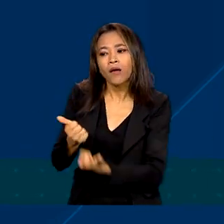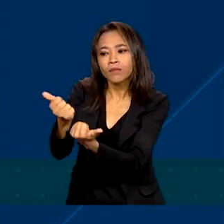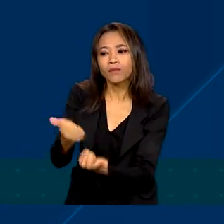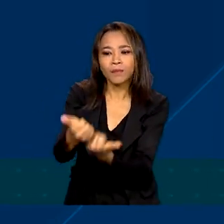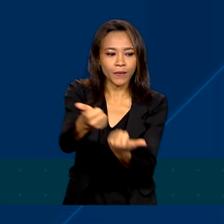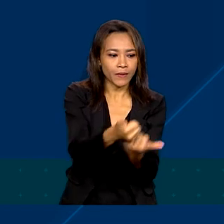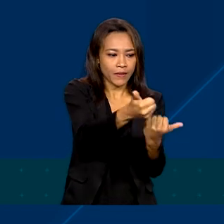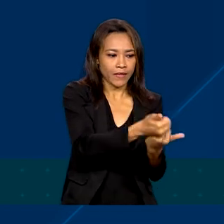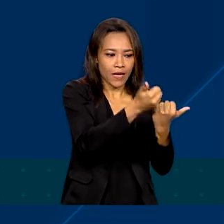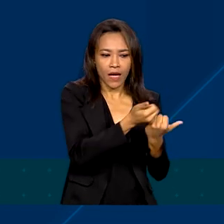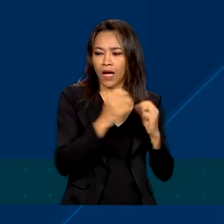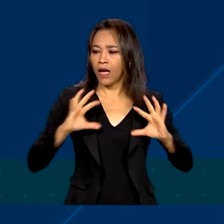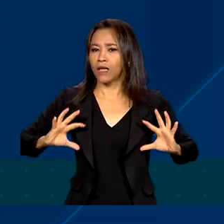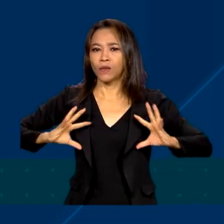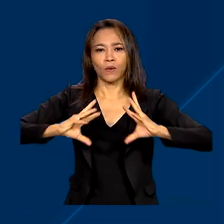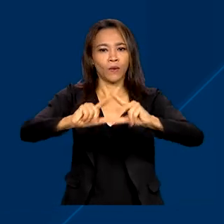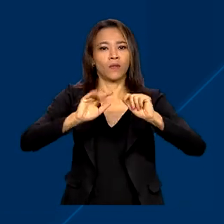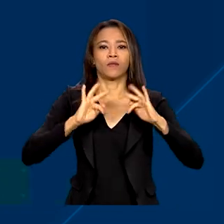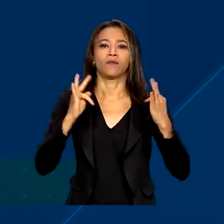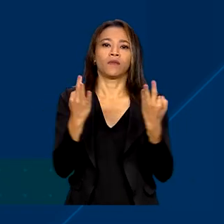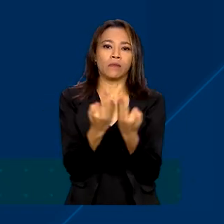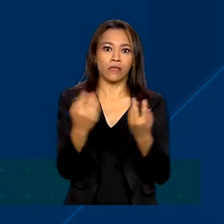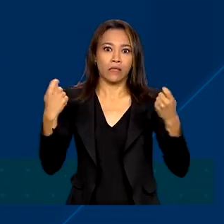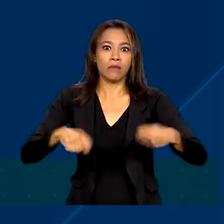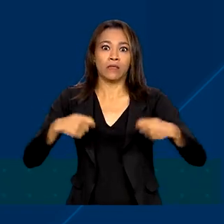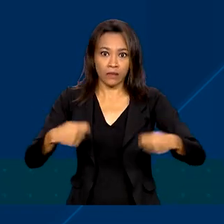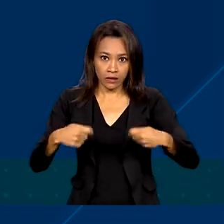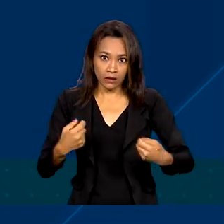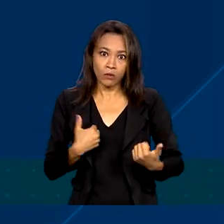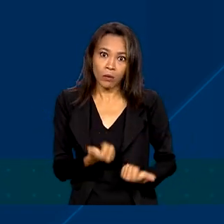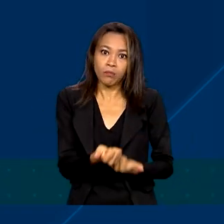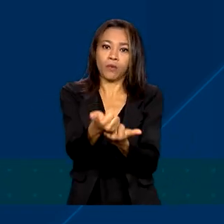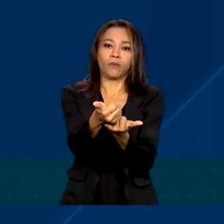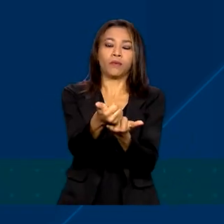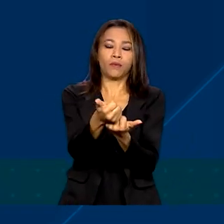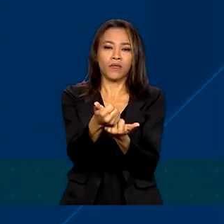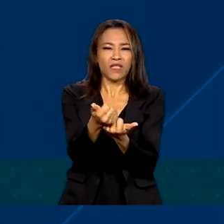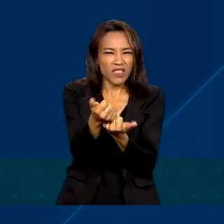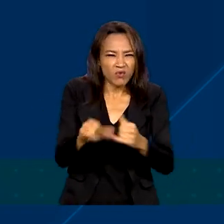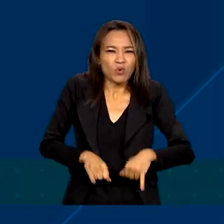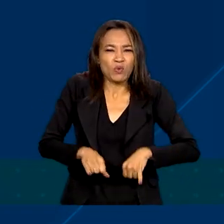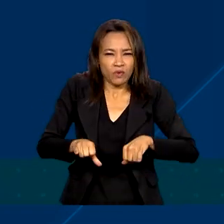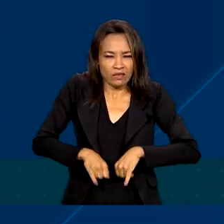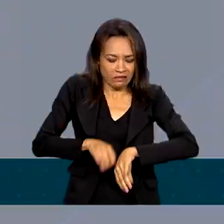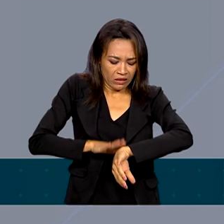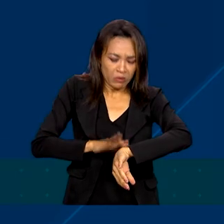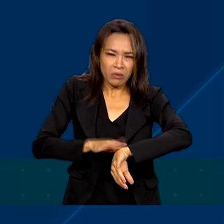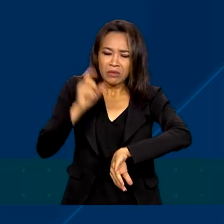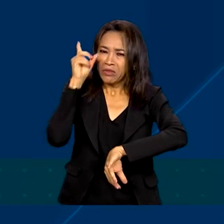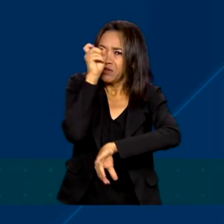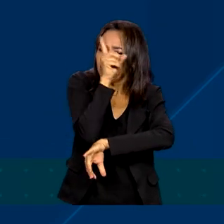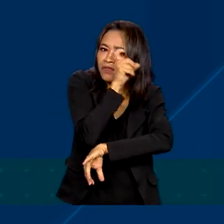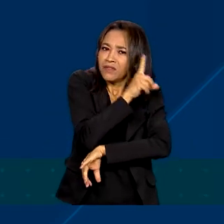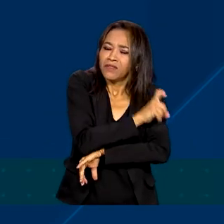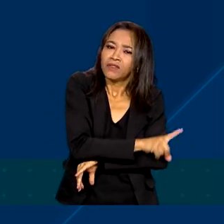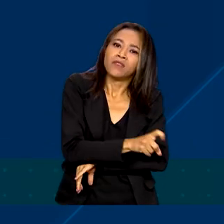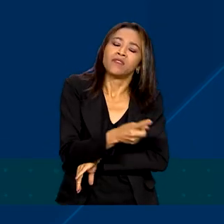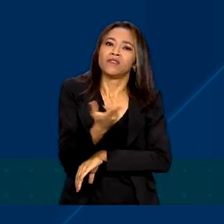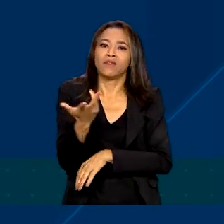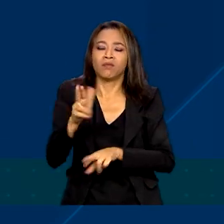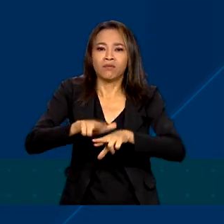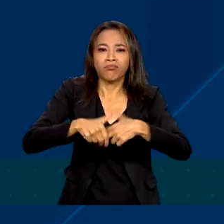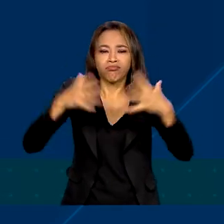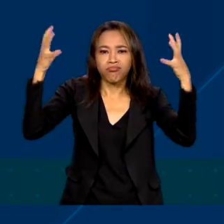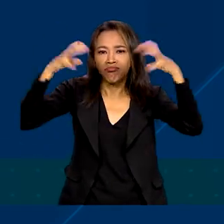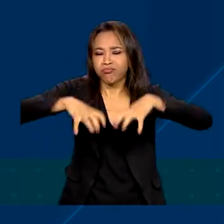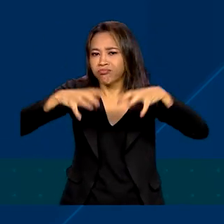a todas as famílias que precisam desse apoio de maranhenses, que estão sofrendo nesse momento dificuldades, eu tenho visto o sofrimento